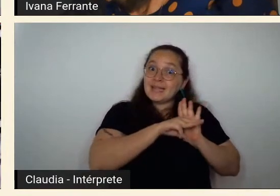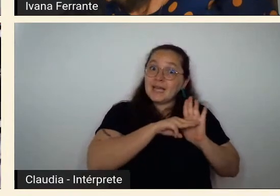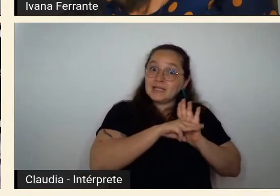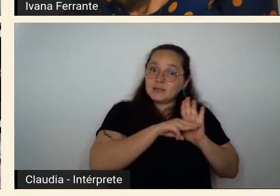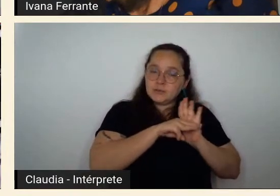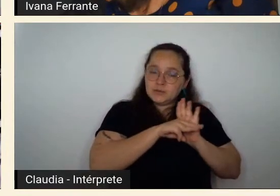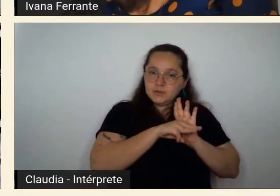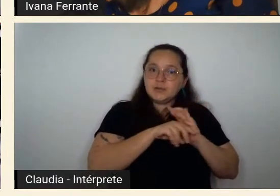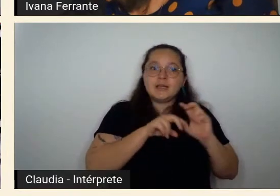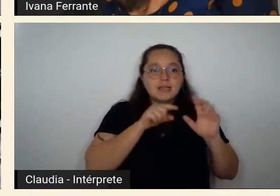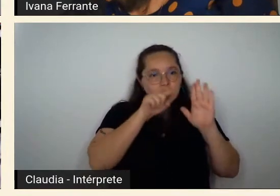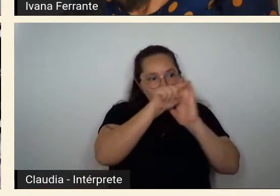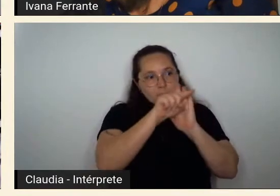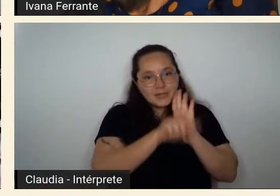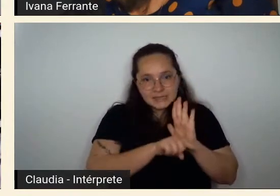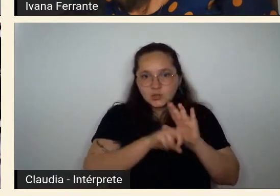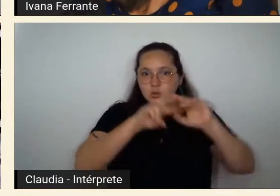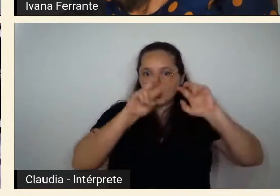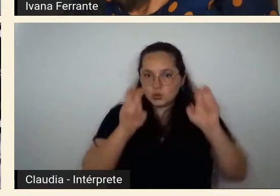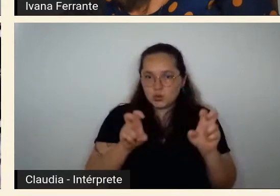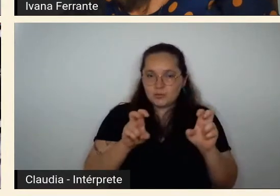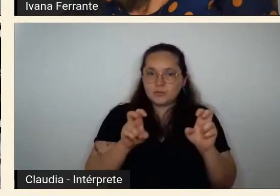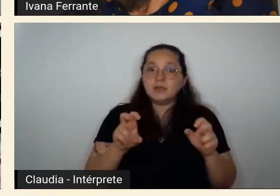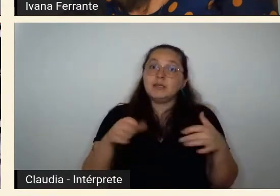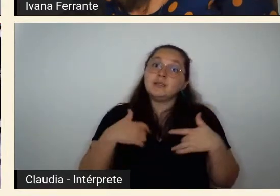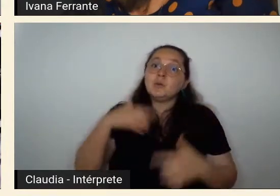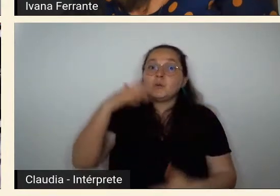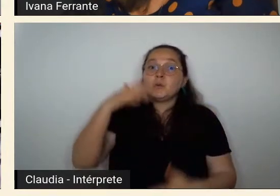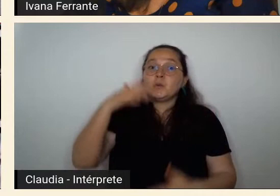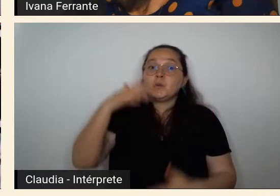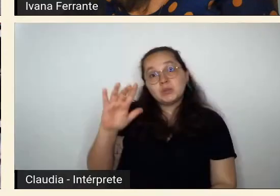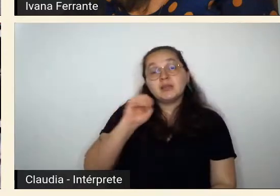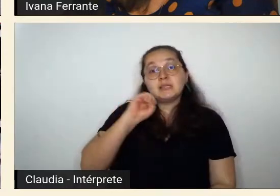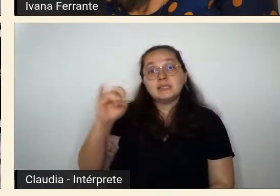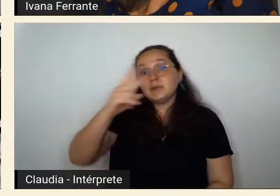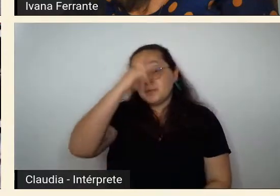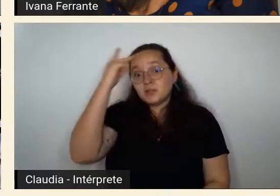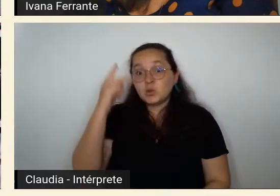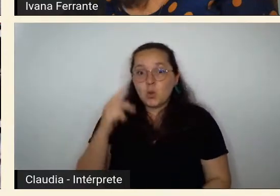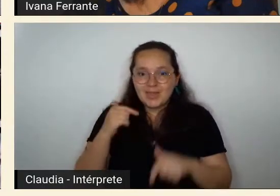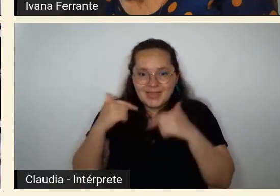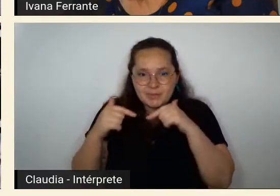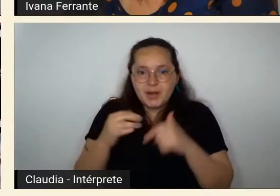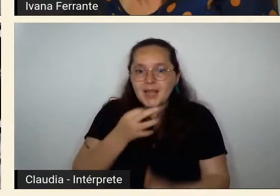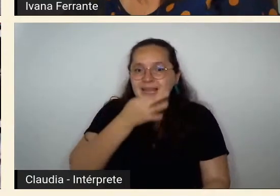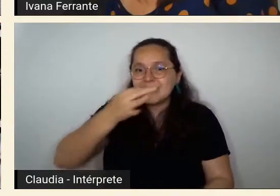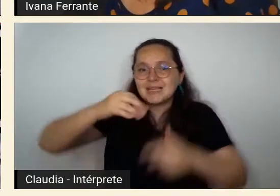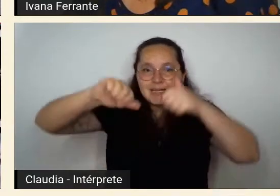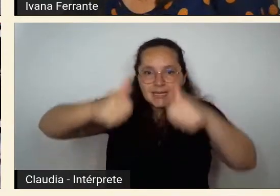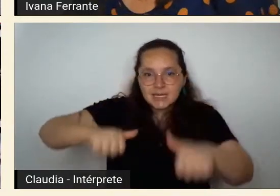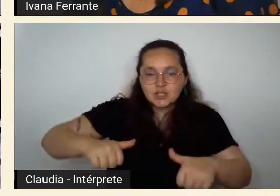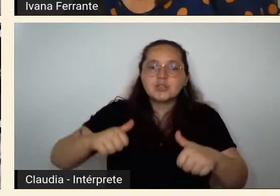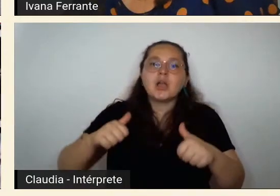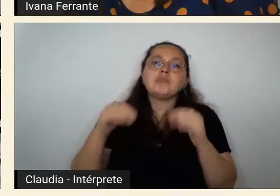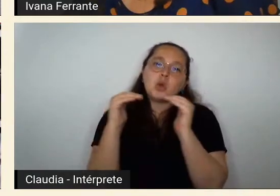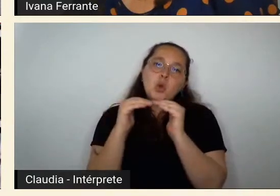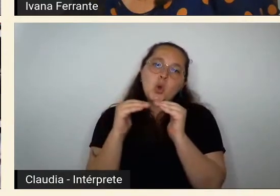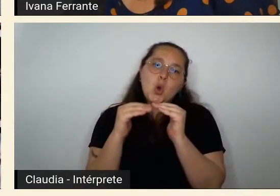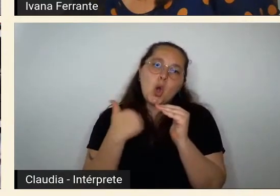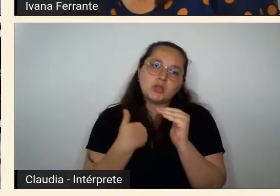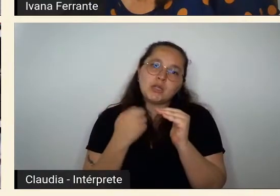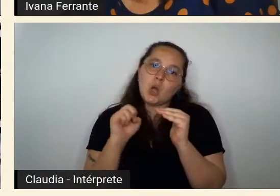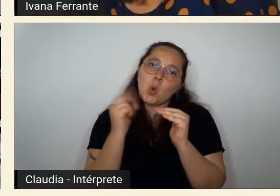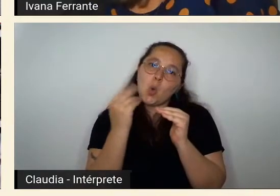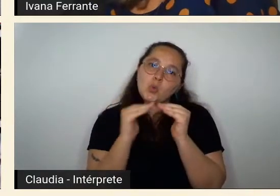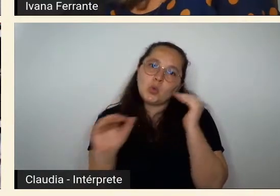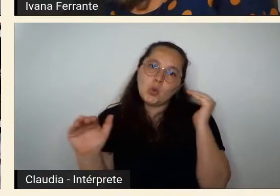eu não tenho tanta certeza se quem trabalha mais com a crítica acharia a mesma coisa acho que depende um pouco do nosso viés e das